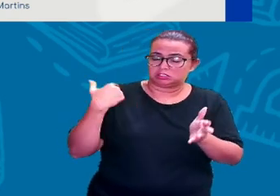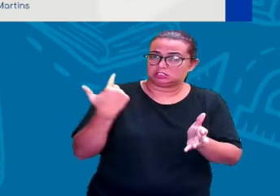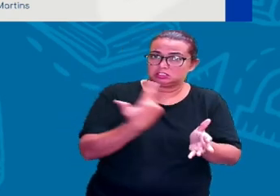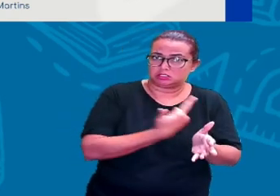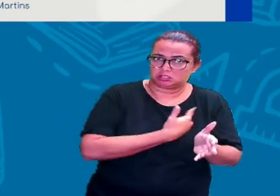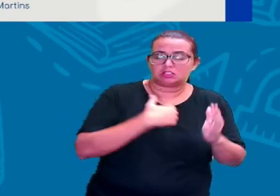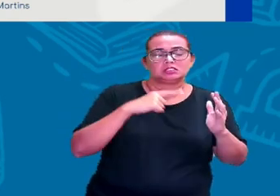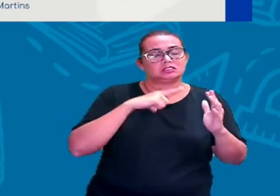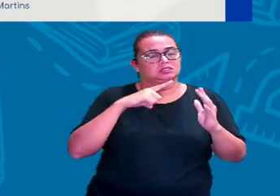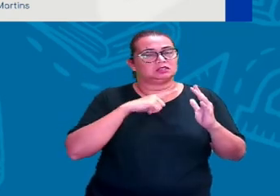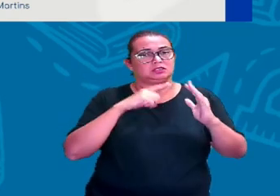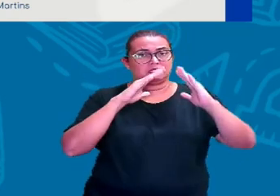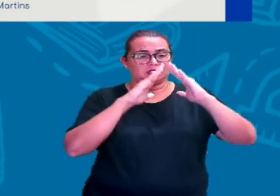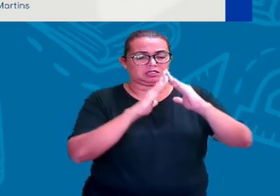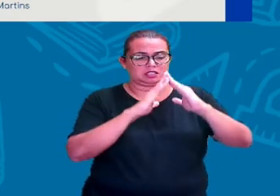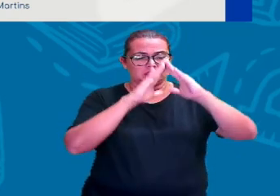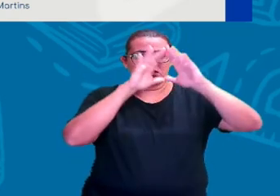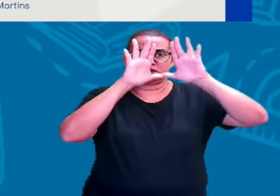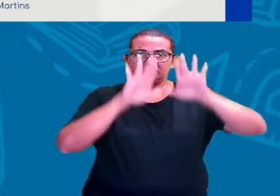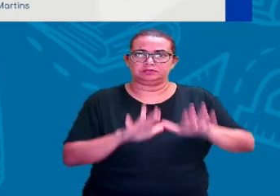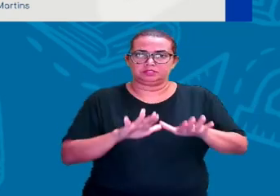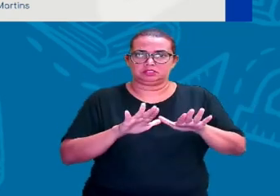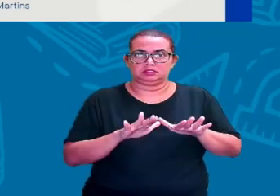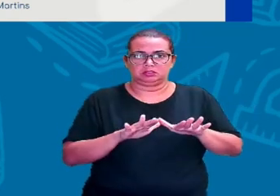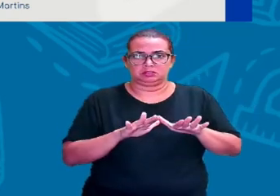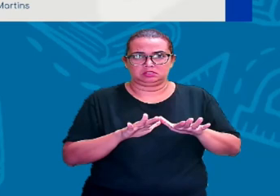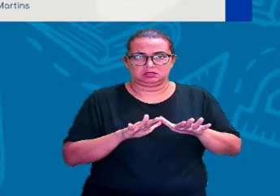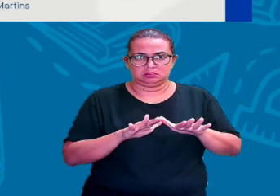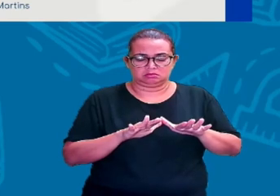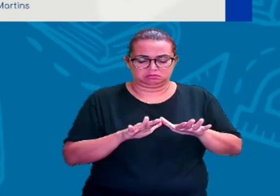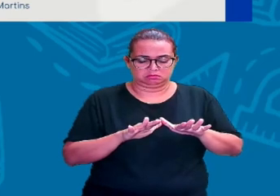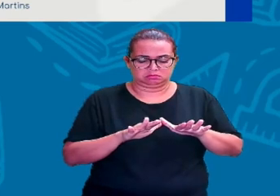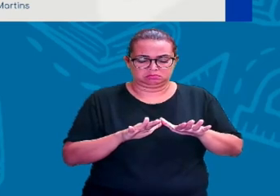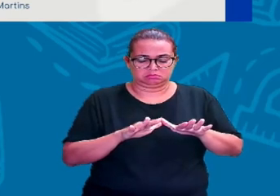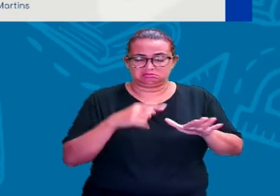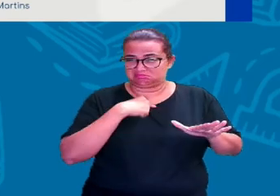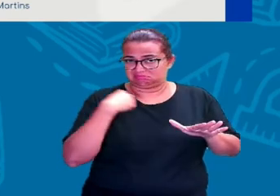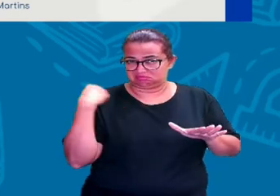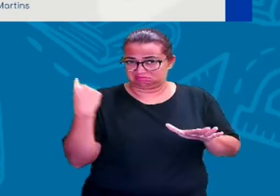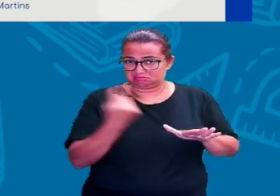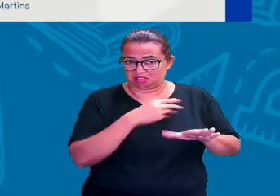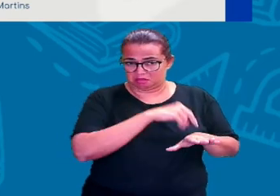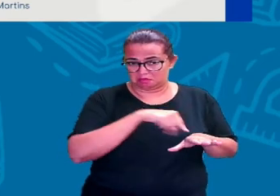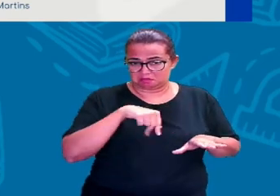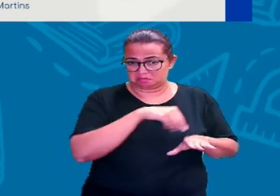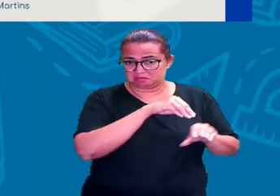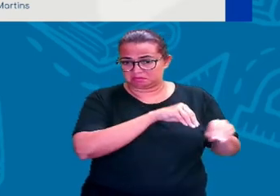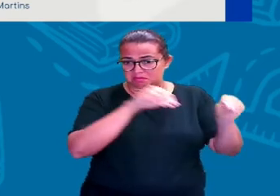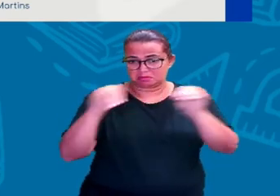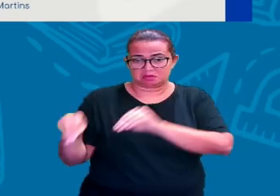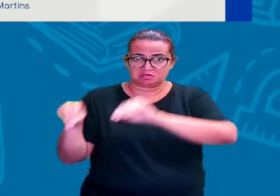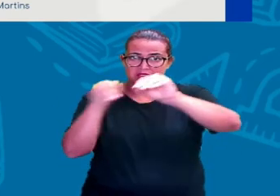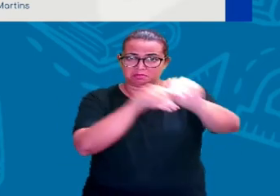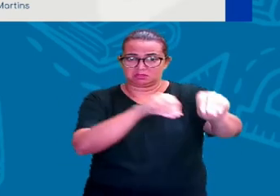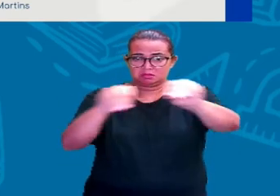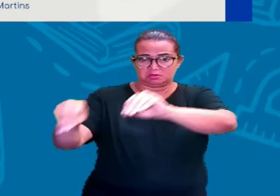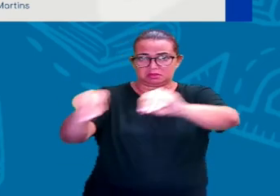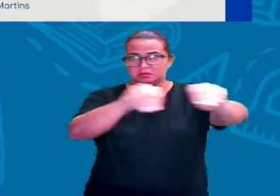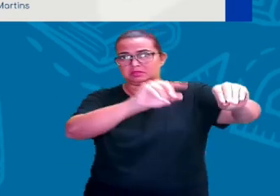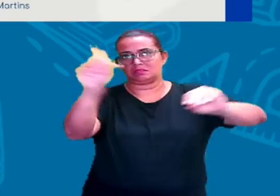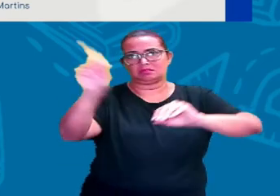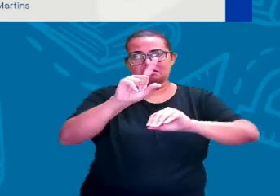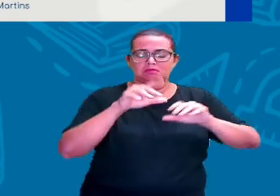sentido de que nós moramos num lugar fixo. Então, nesse lugar, a gente consegue a nossa sobrevivência.